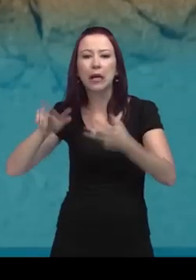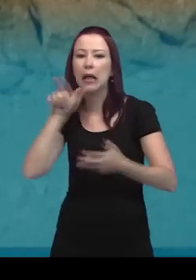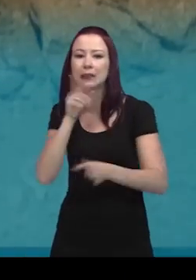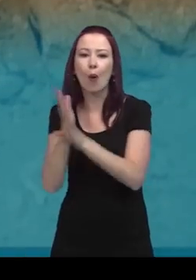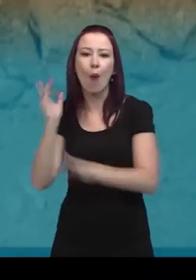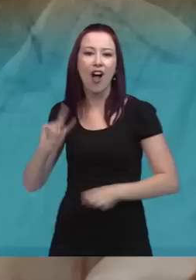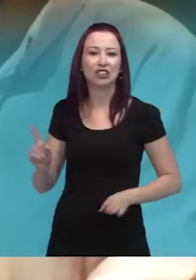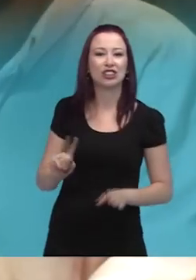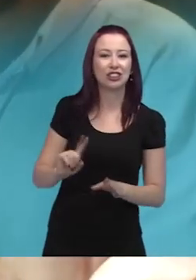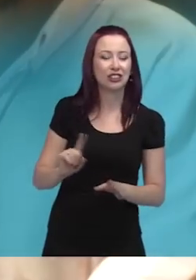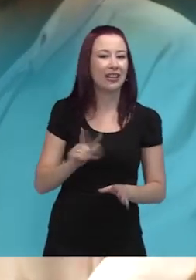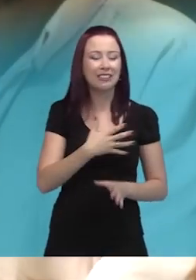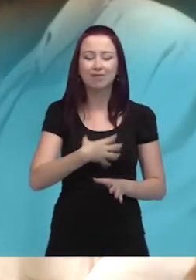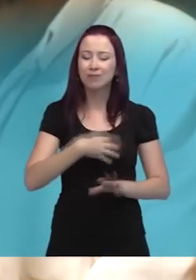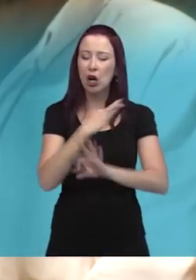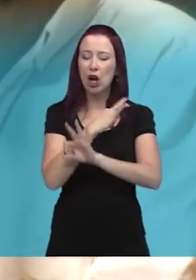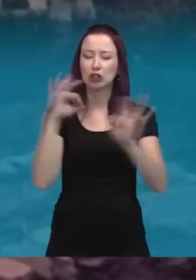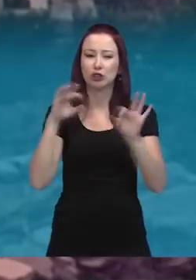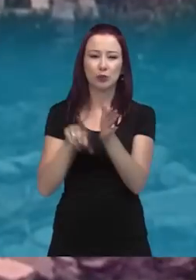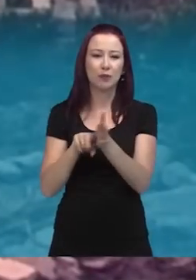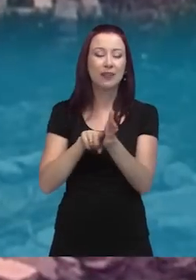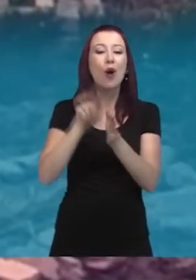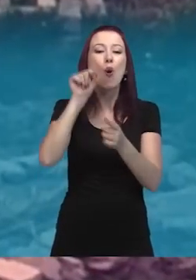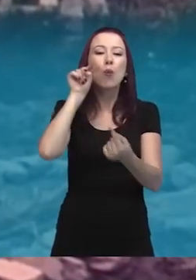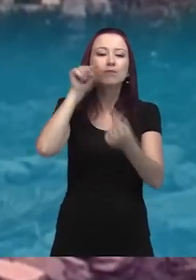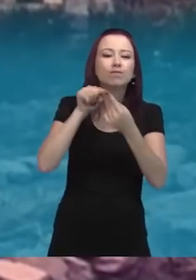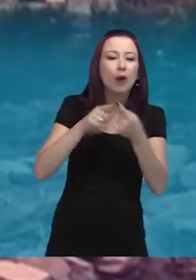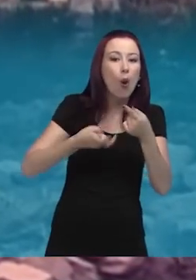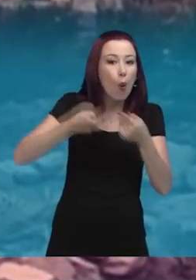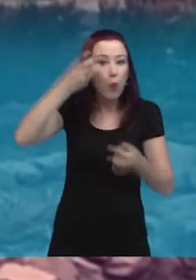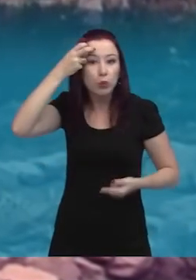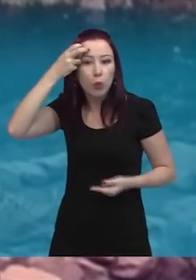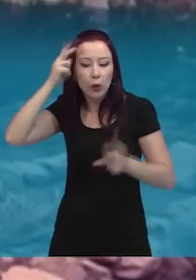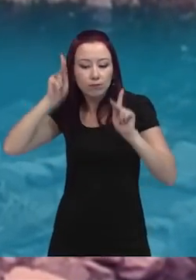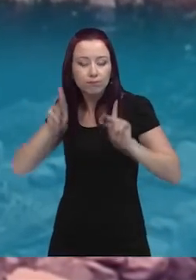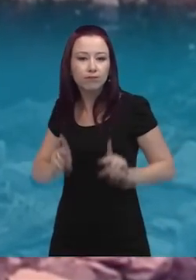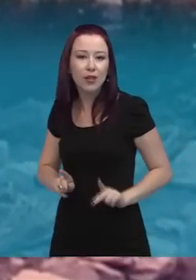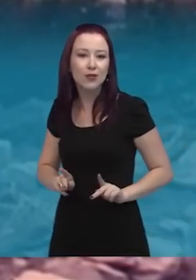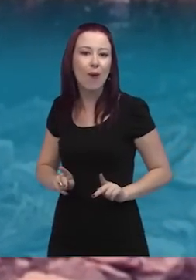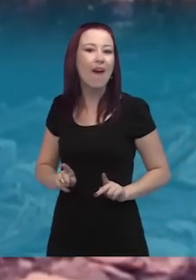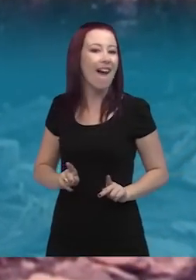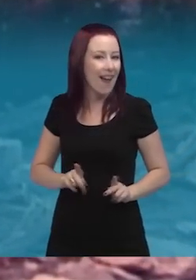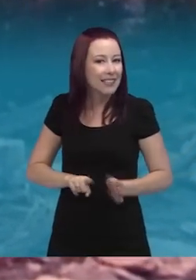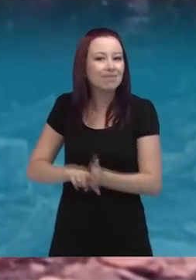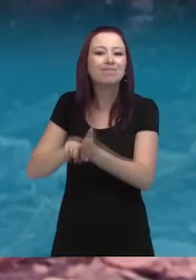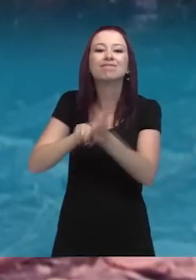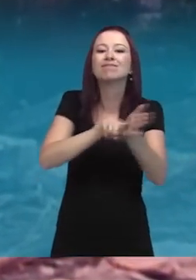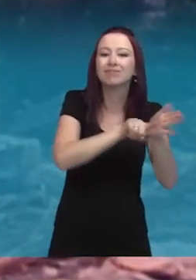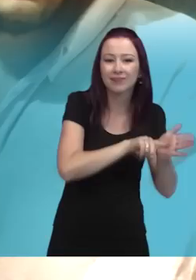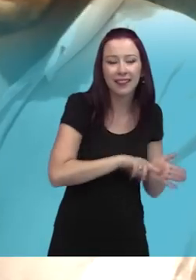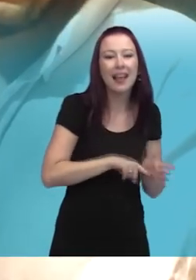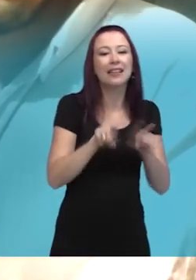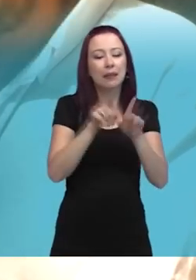encontra. Isso, para mim, é um privilégio. Qualquer expressão da cultura humana, você vai encontrar tudo o você puder imaginar. E para o